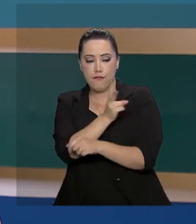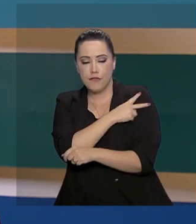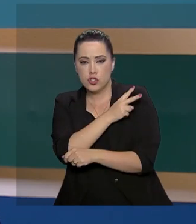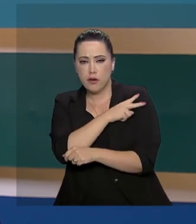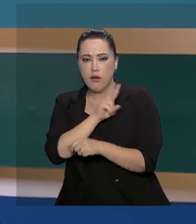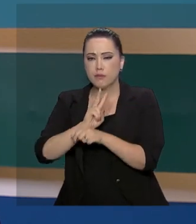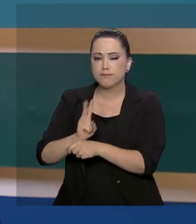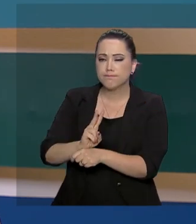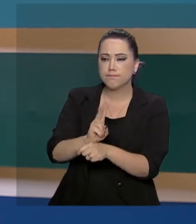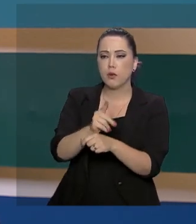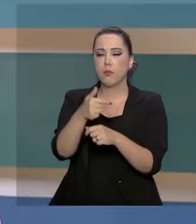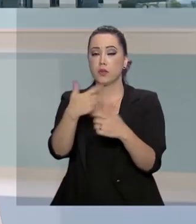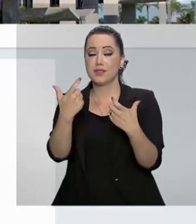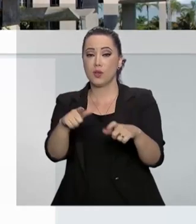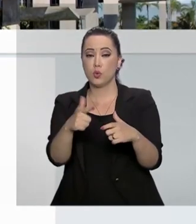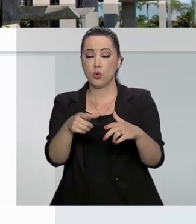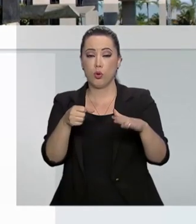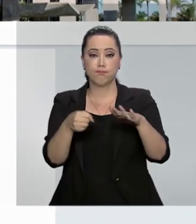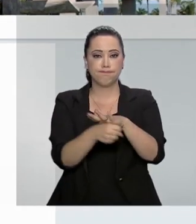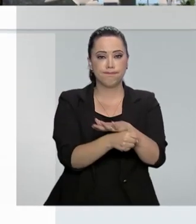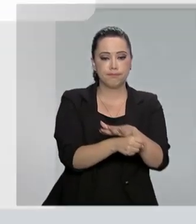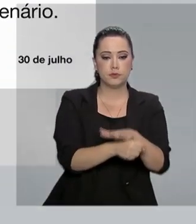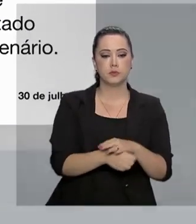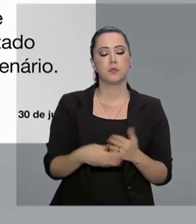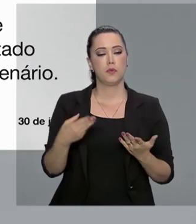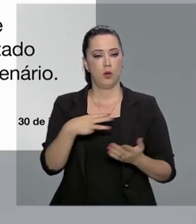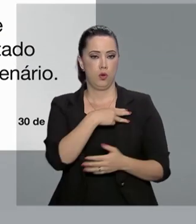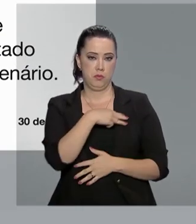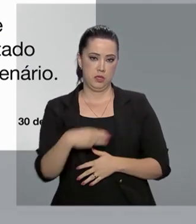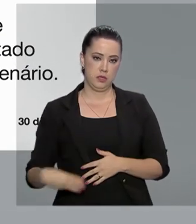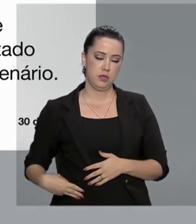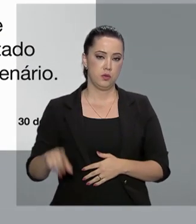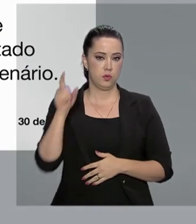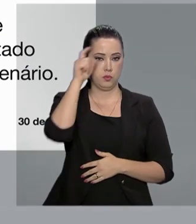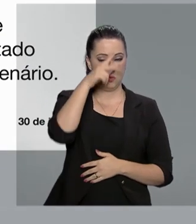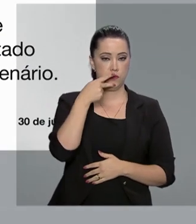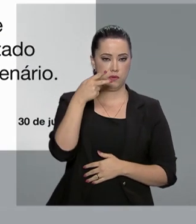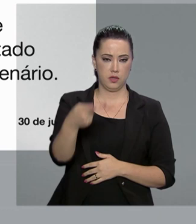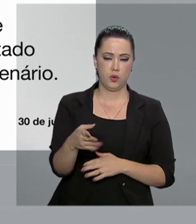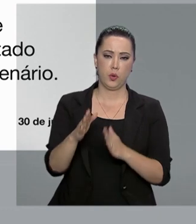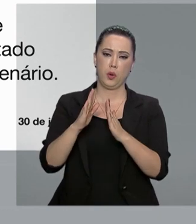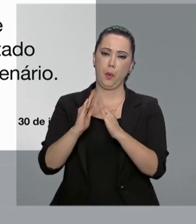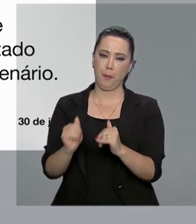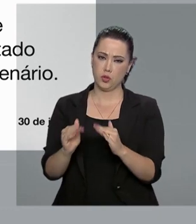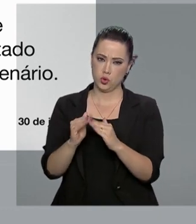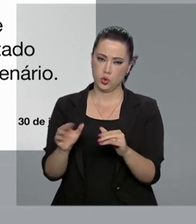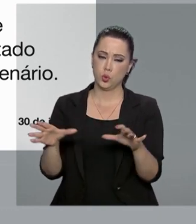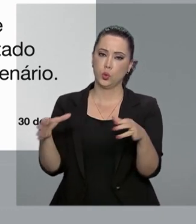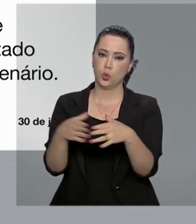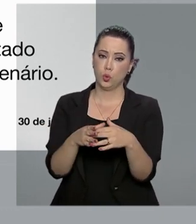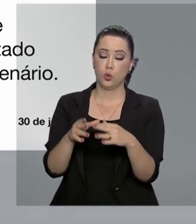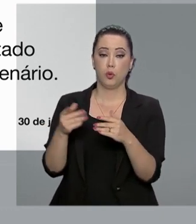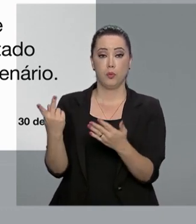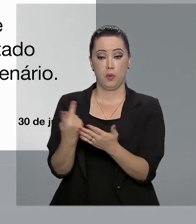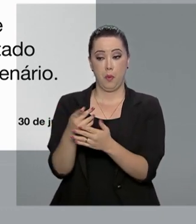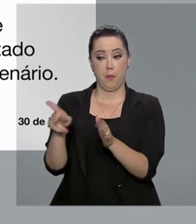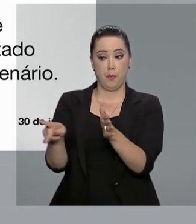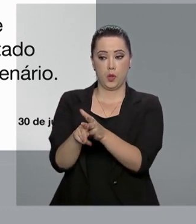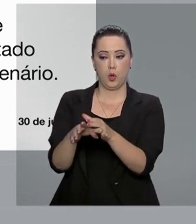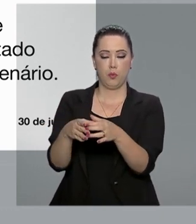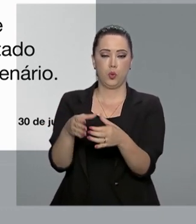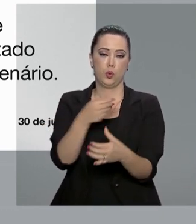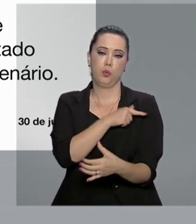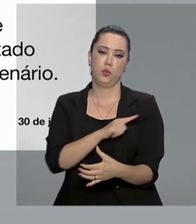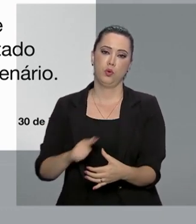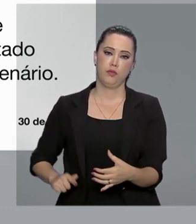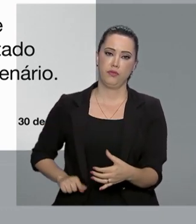e custódia de presos. Pelo Twitter, o ministro Sérgio Moro destacou que o pedido da Força Tarefa foi feito pelo governo do Estado do